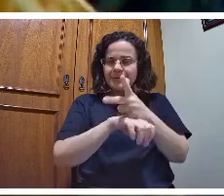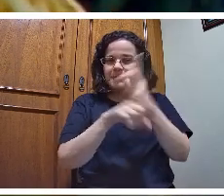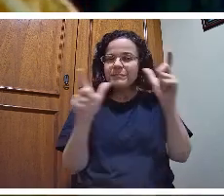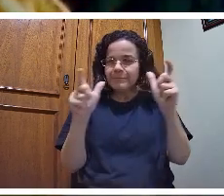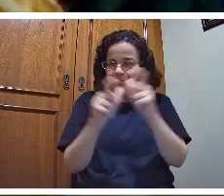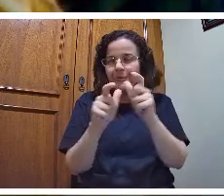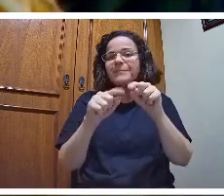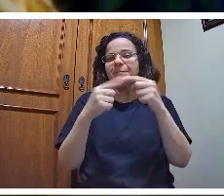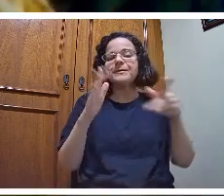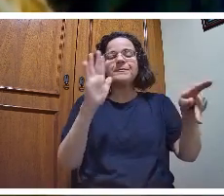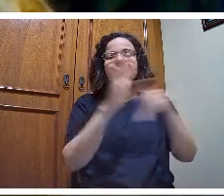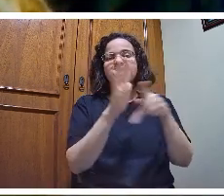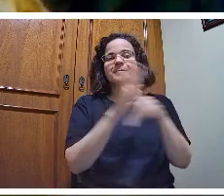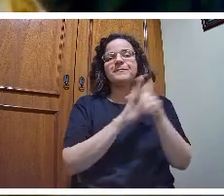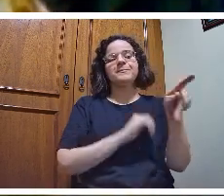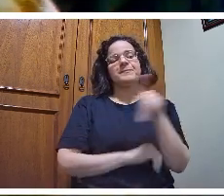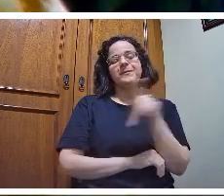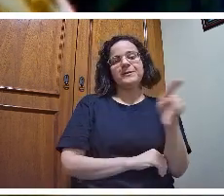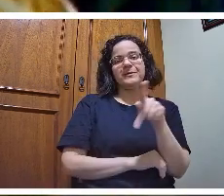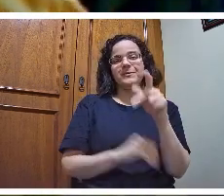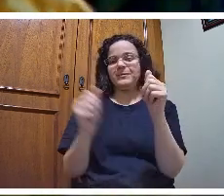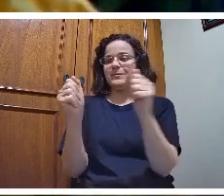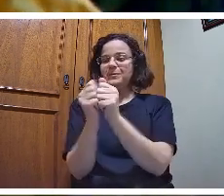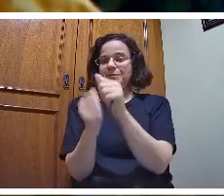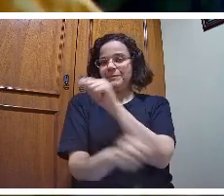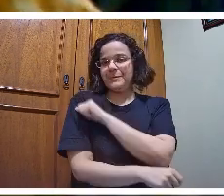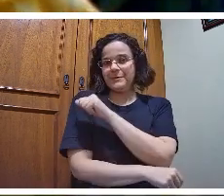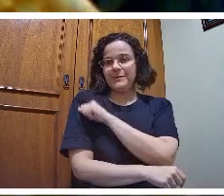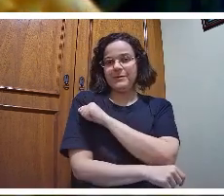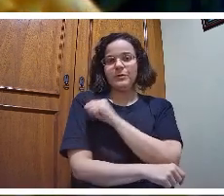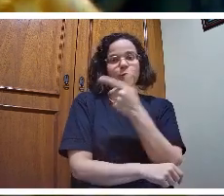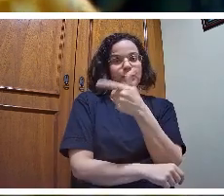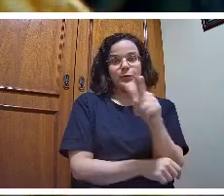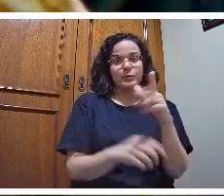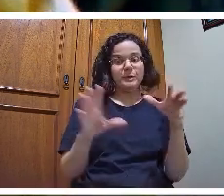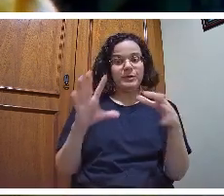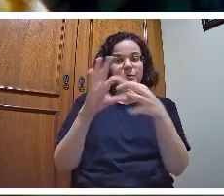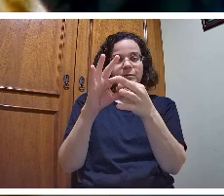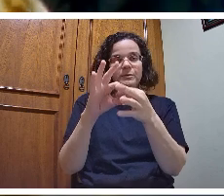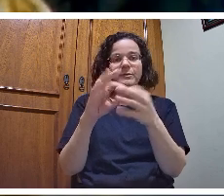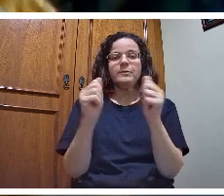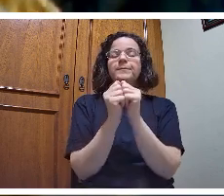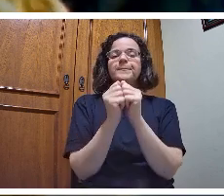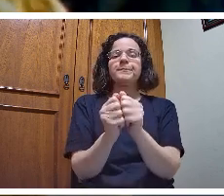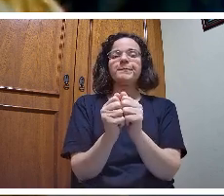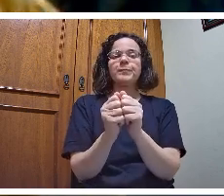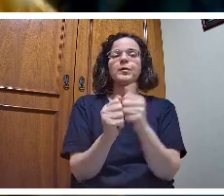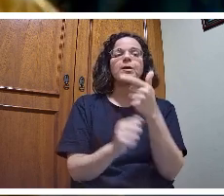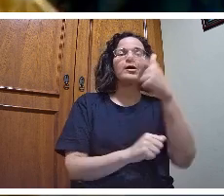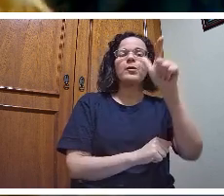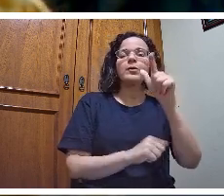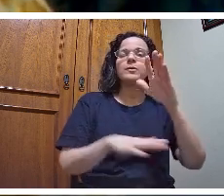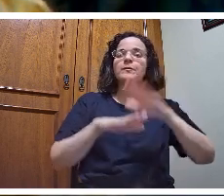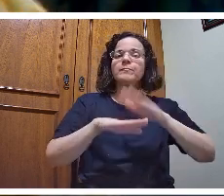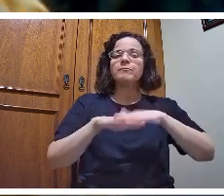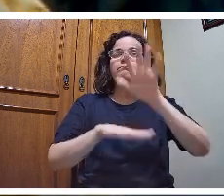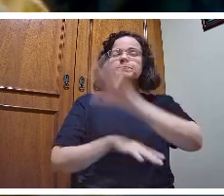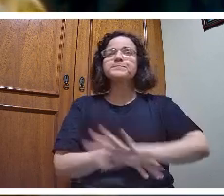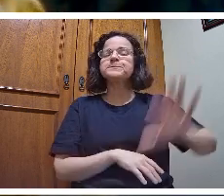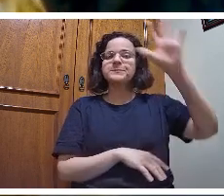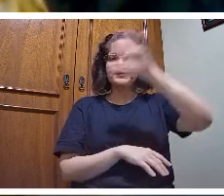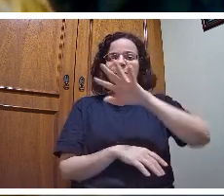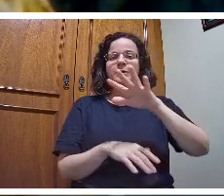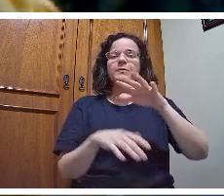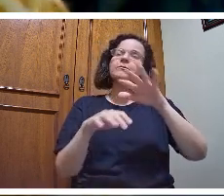sem estar vinculado a veículos mais abrangentes do YouTube, Facebook, algo